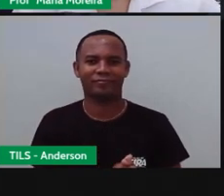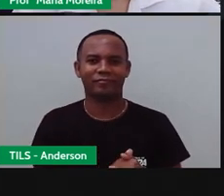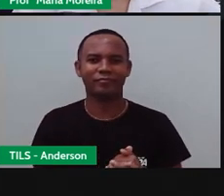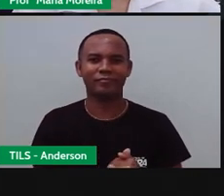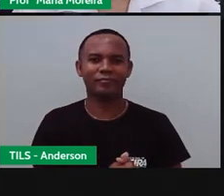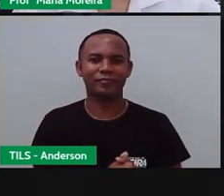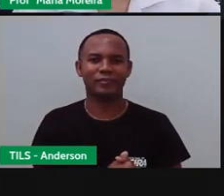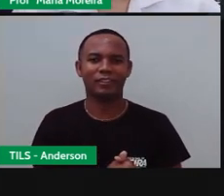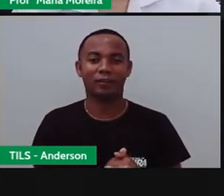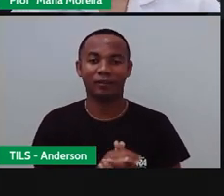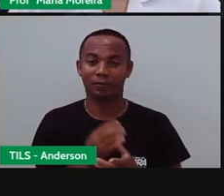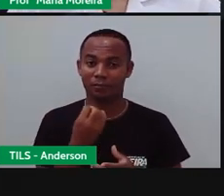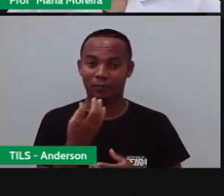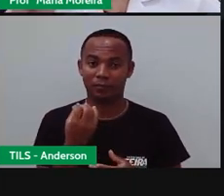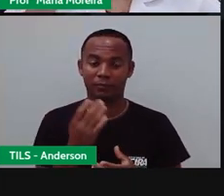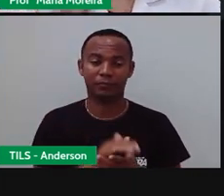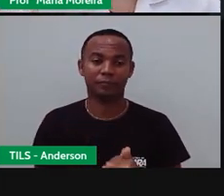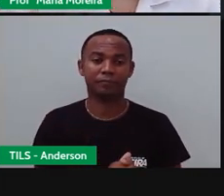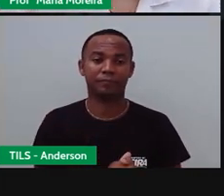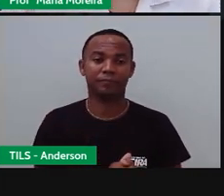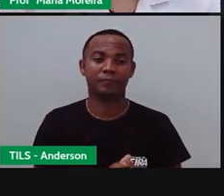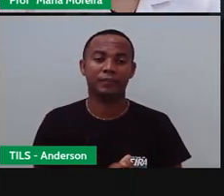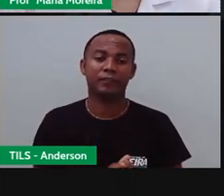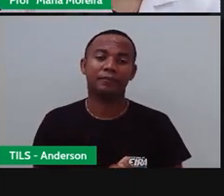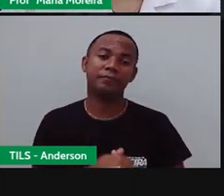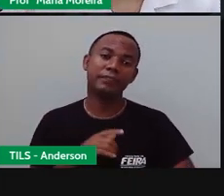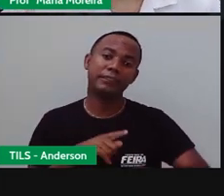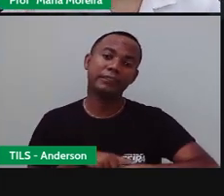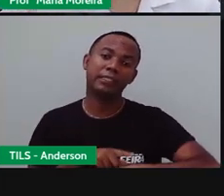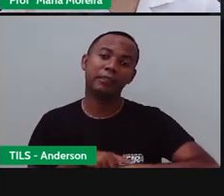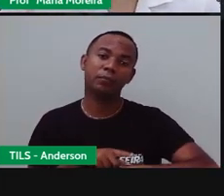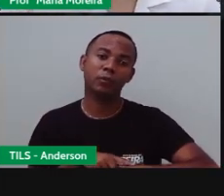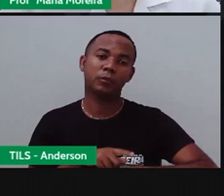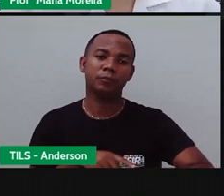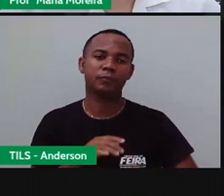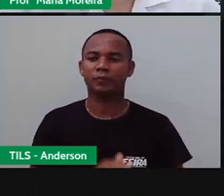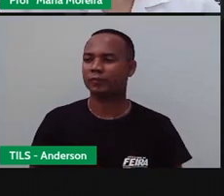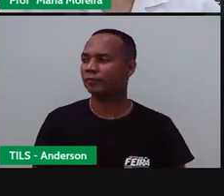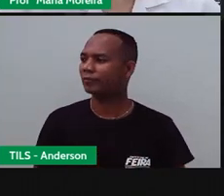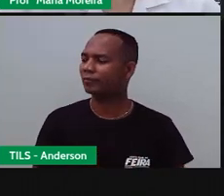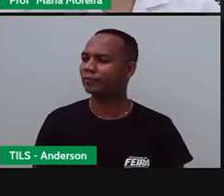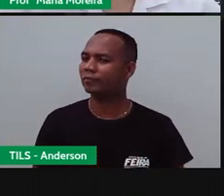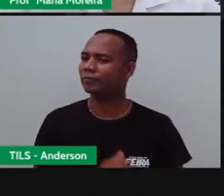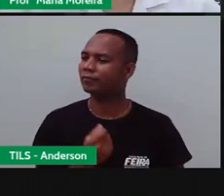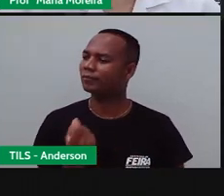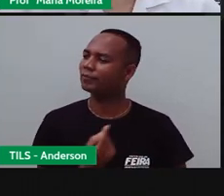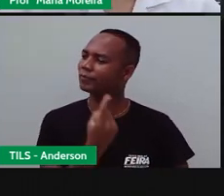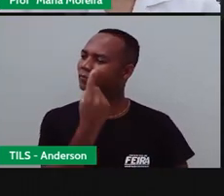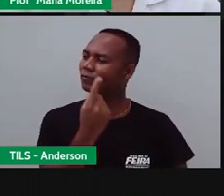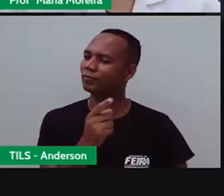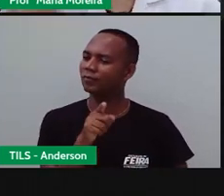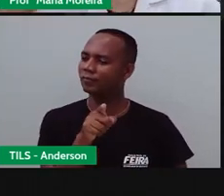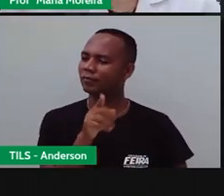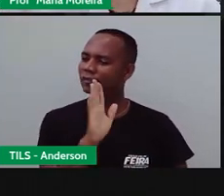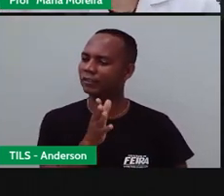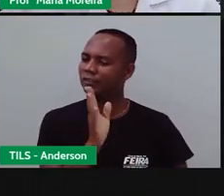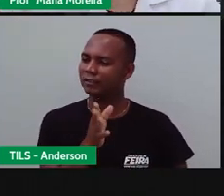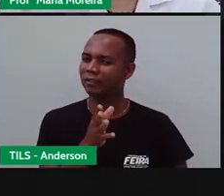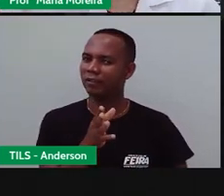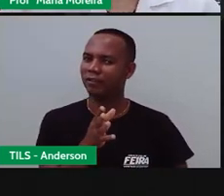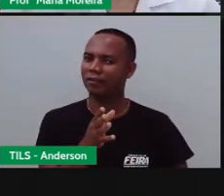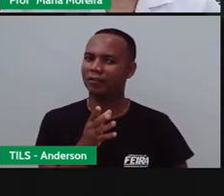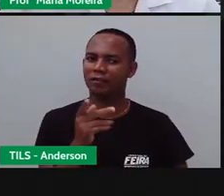Bom. Ainda sobre o tempo. Anderson, você já ouviu a expressão O tempo